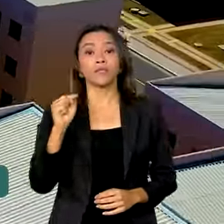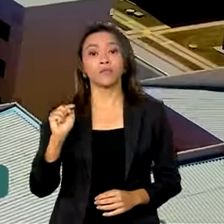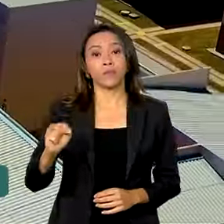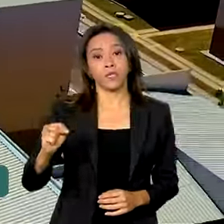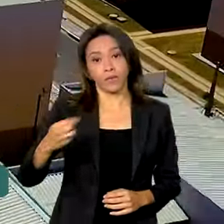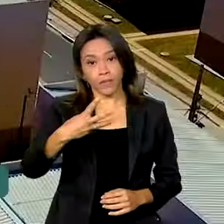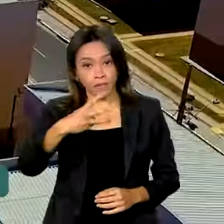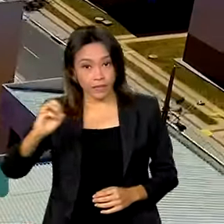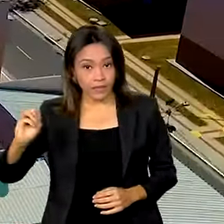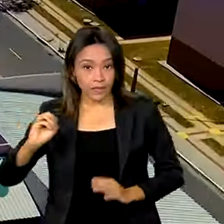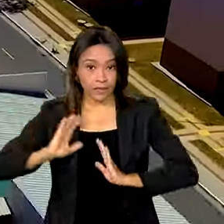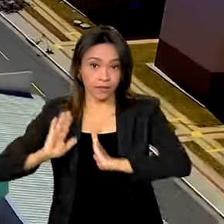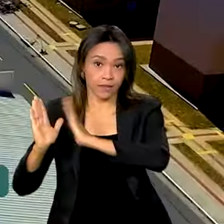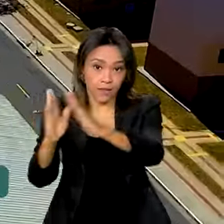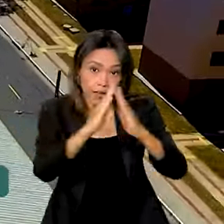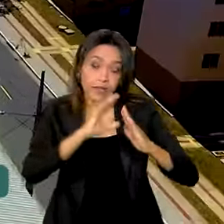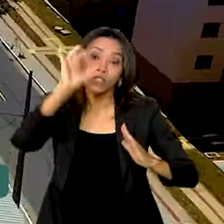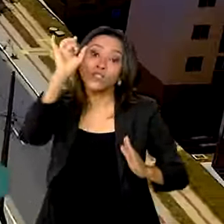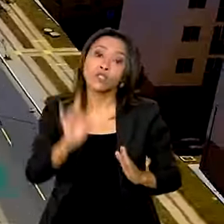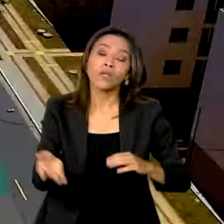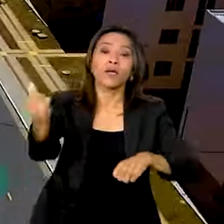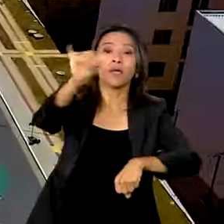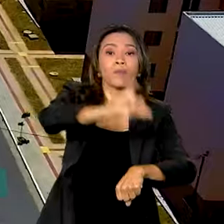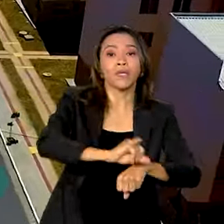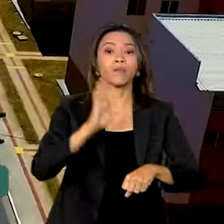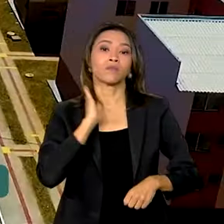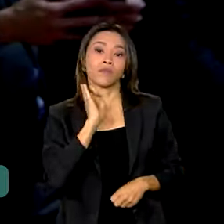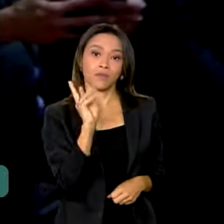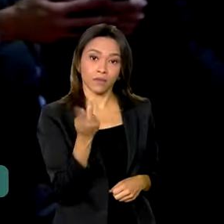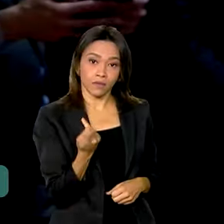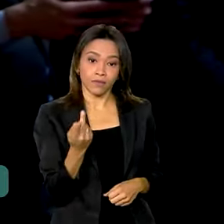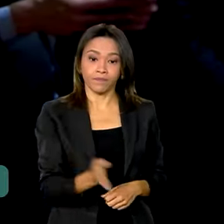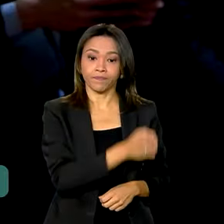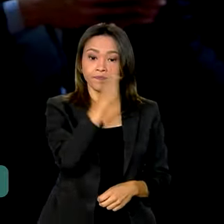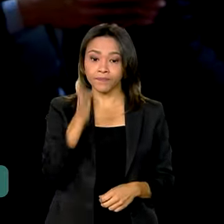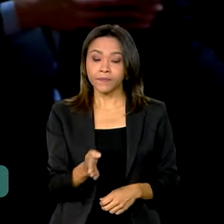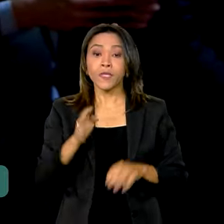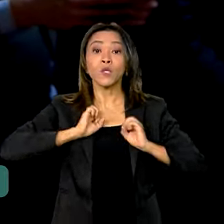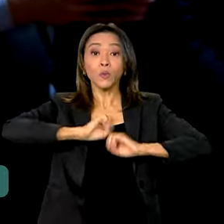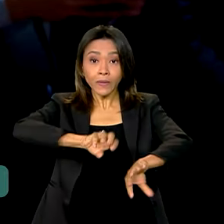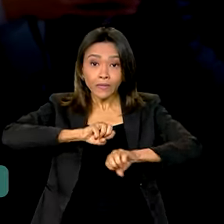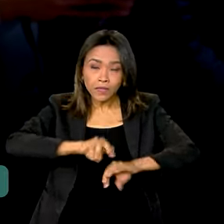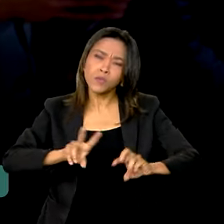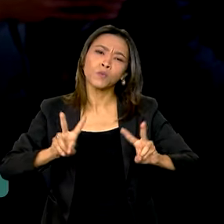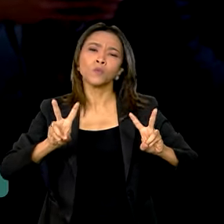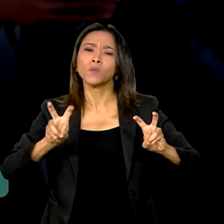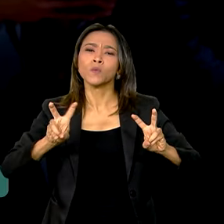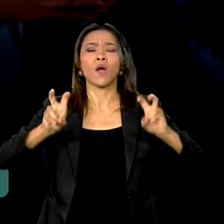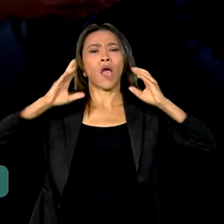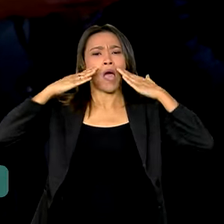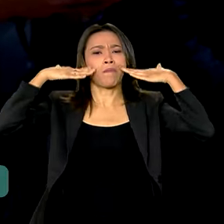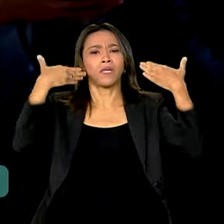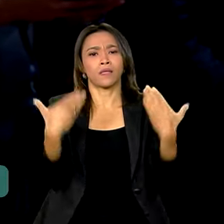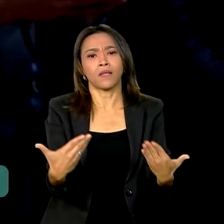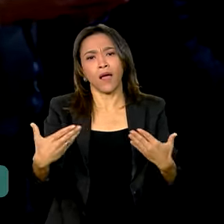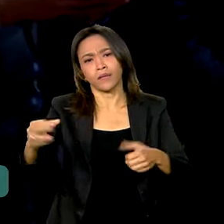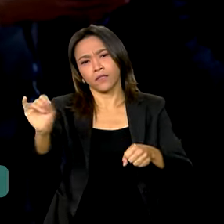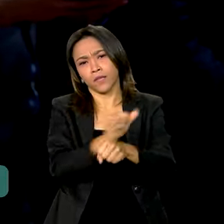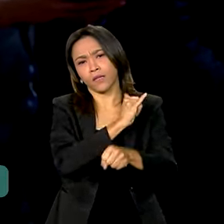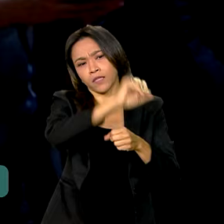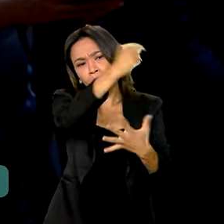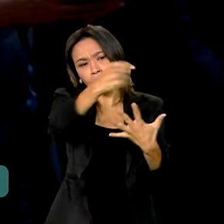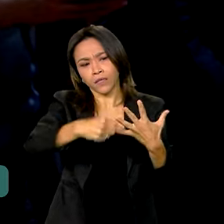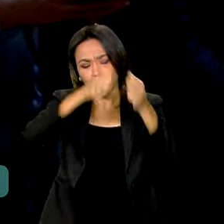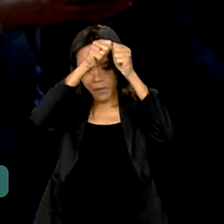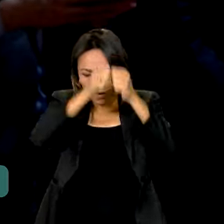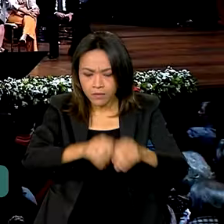habitações só na capital Belo Horizonte. Na educação foram apresentadas ações para a expansão